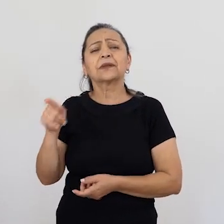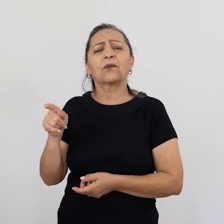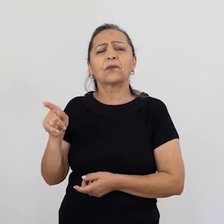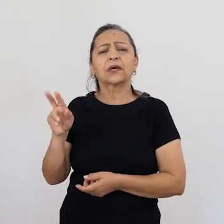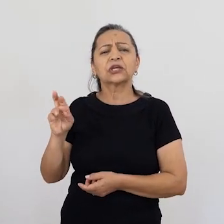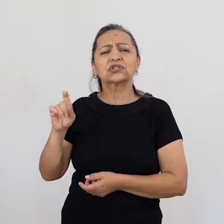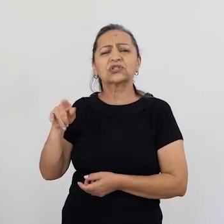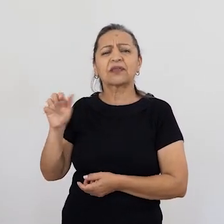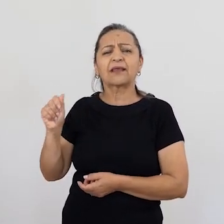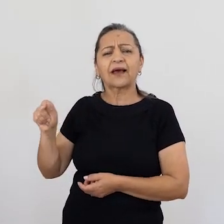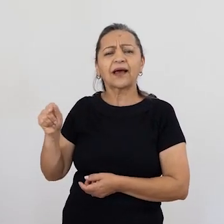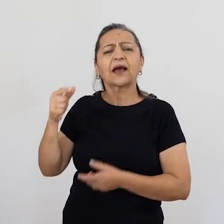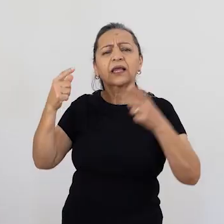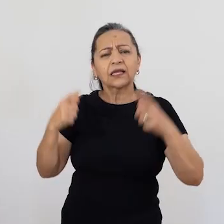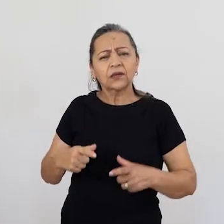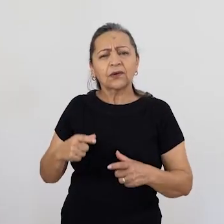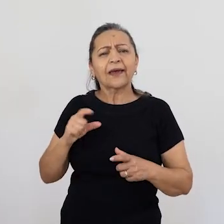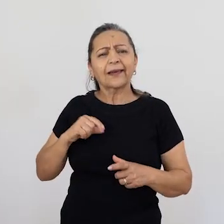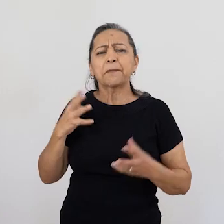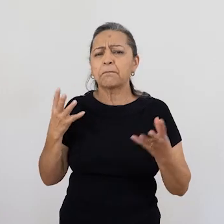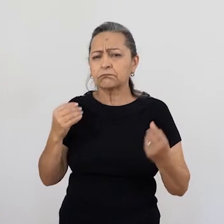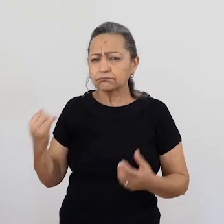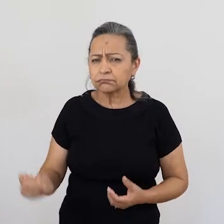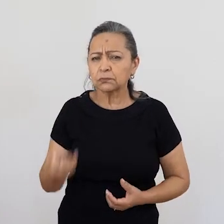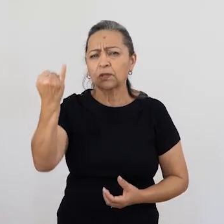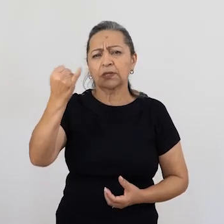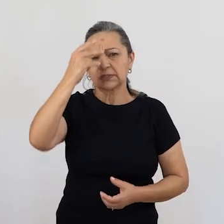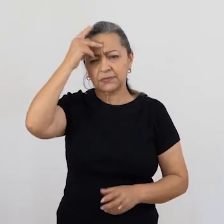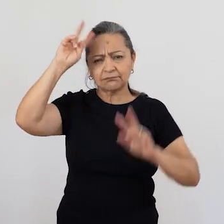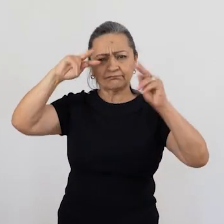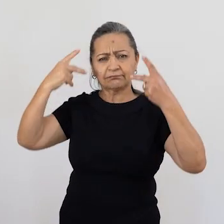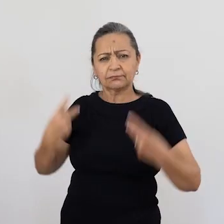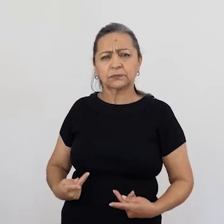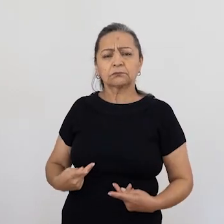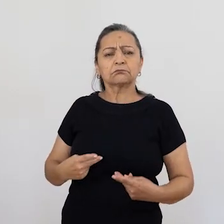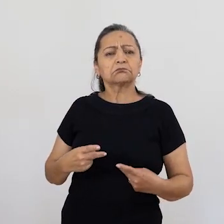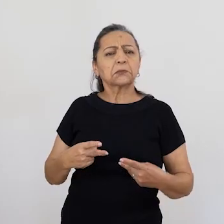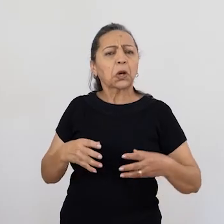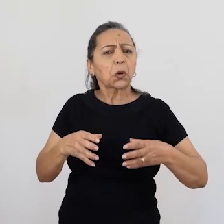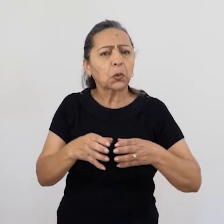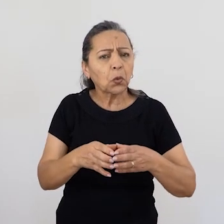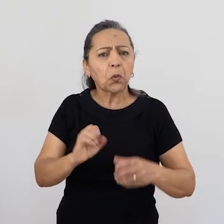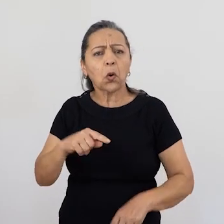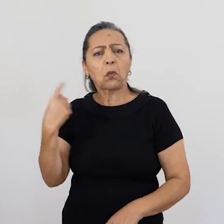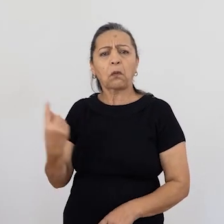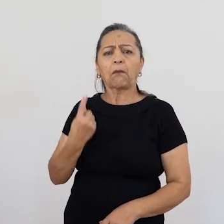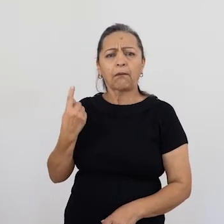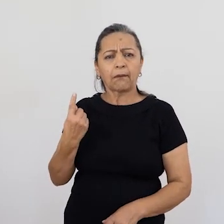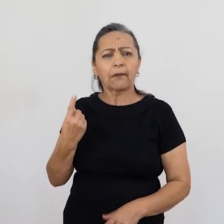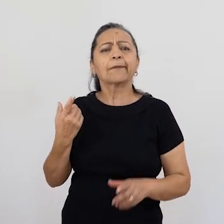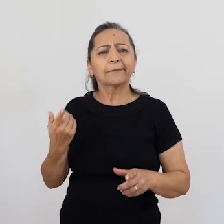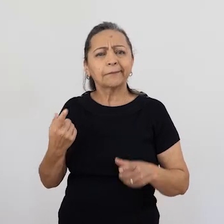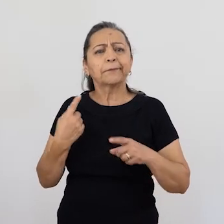extremamente importante para o ser humano, seja no coletivo, seja na individualidade, por conta dos seus